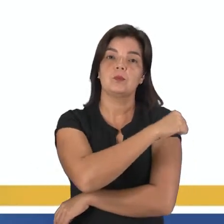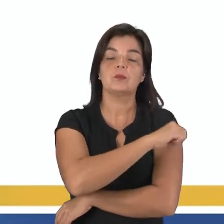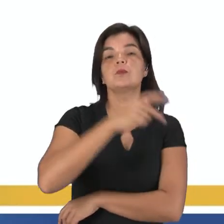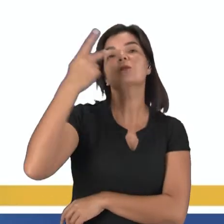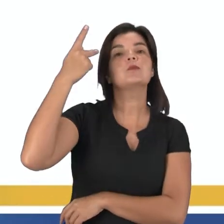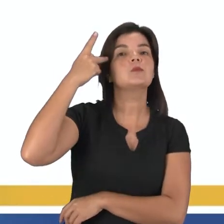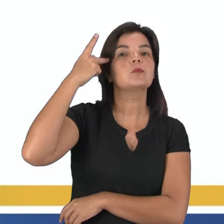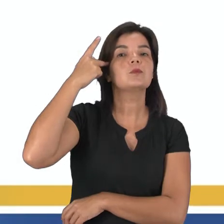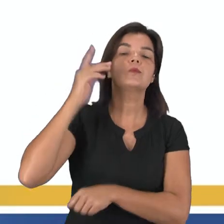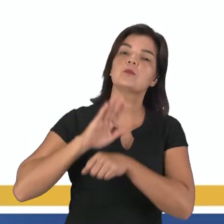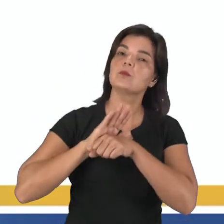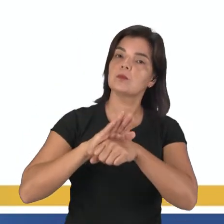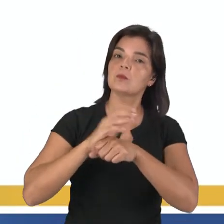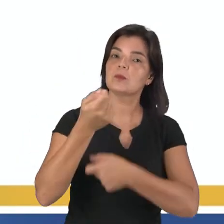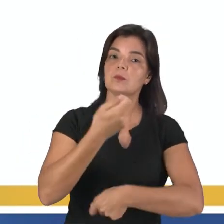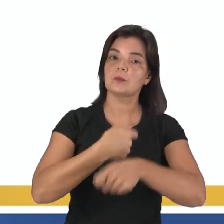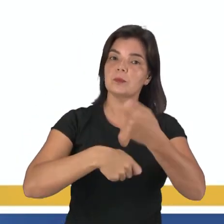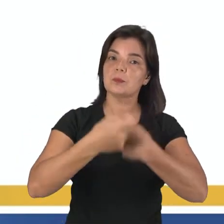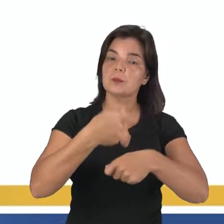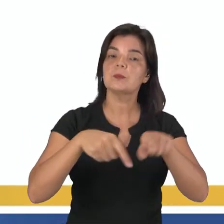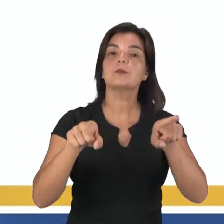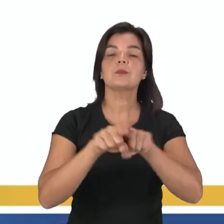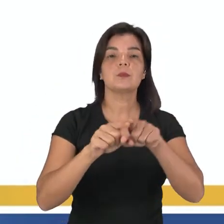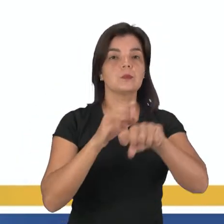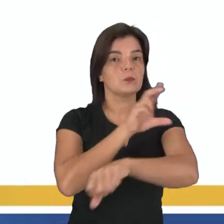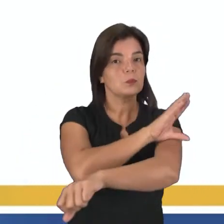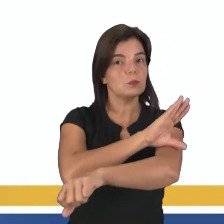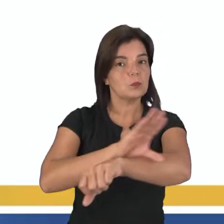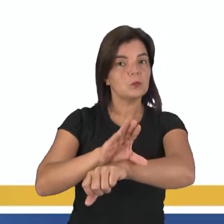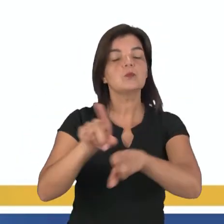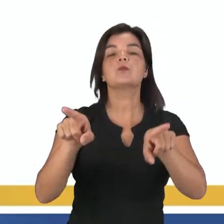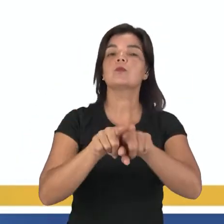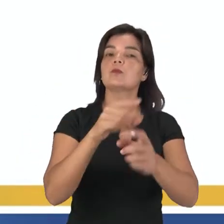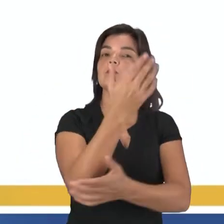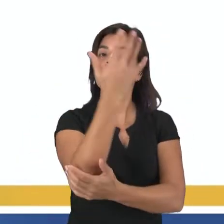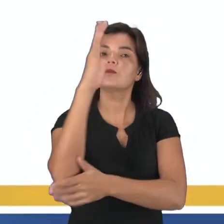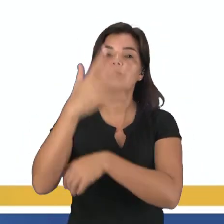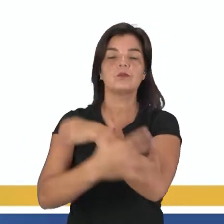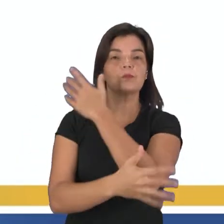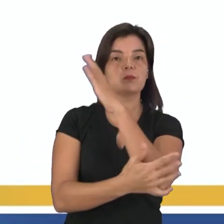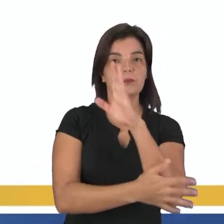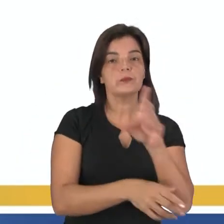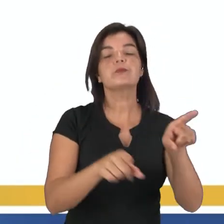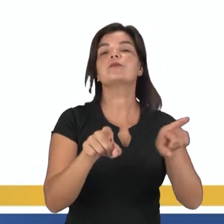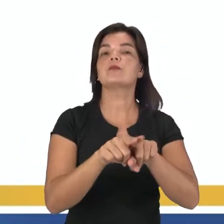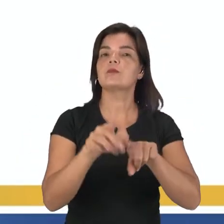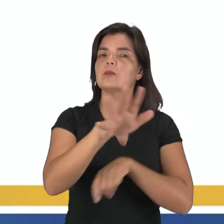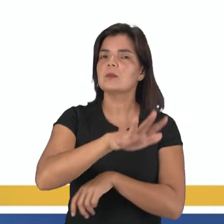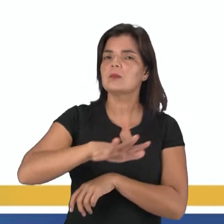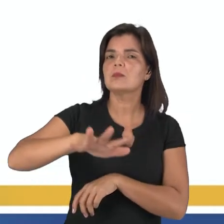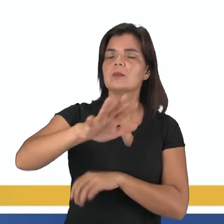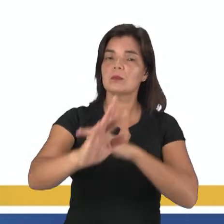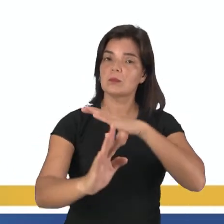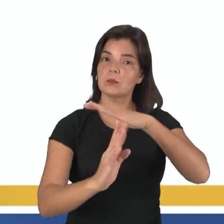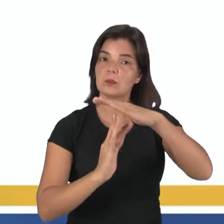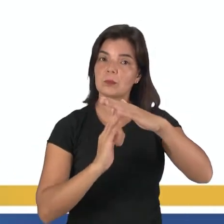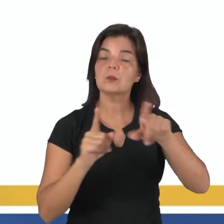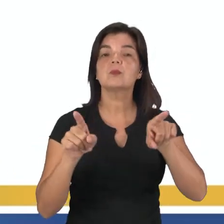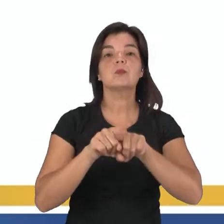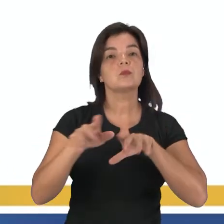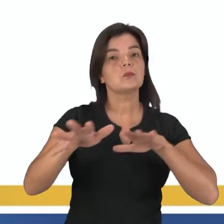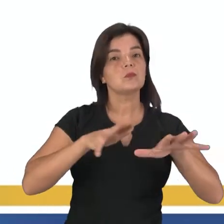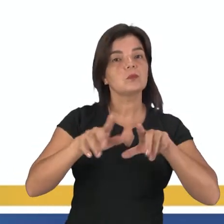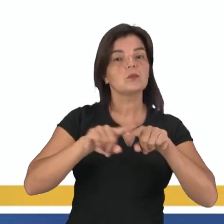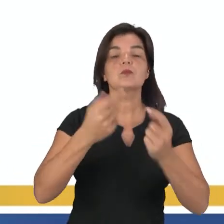e São Paulo, contribuindo para a economia, cultura e paisagem dos locais de destino. A maioria dos migrantes deste